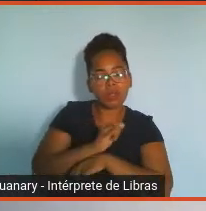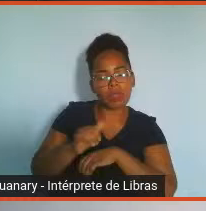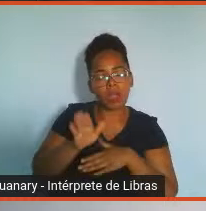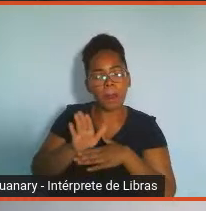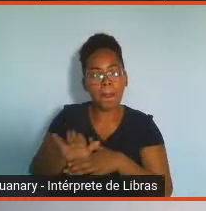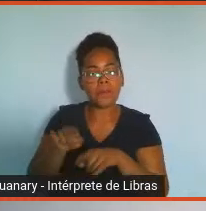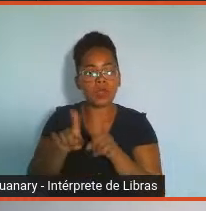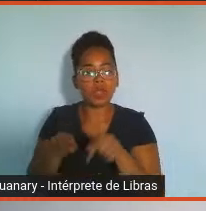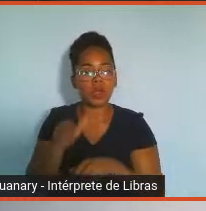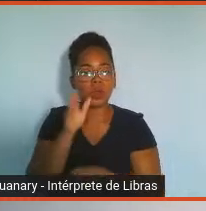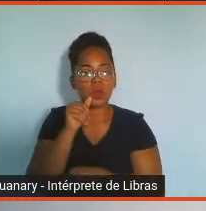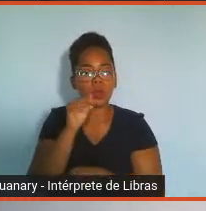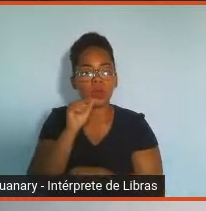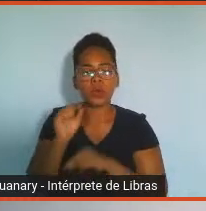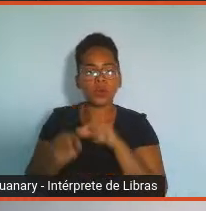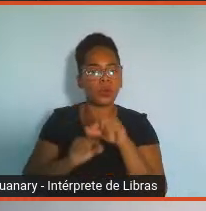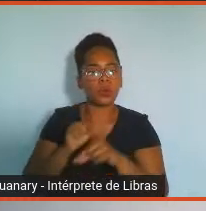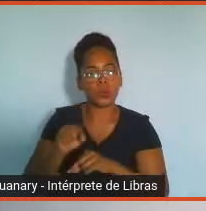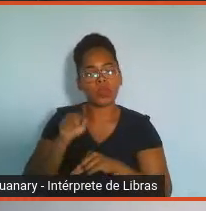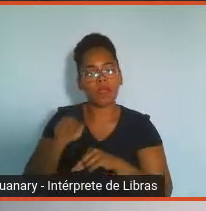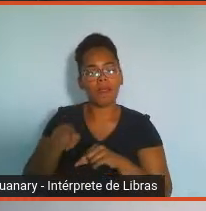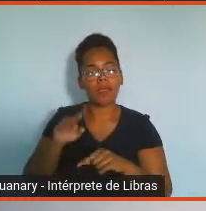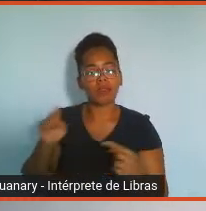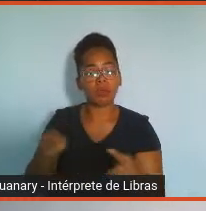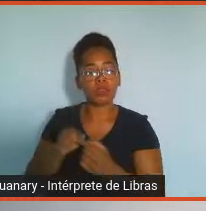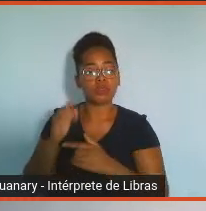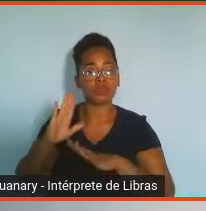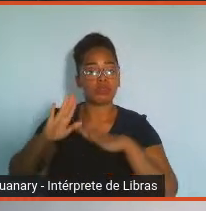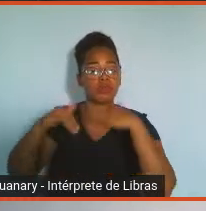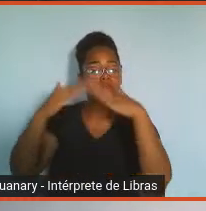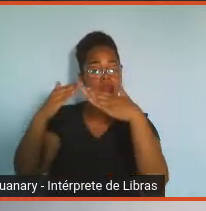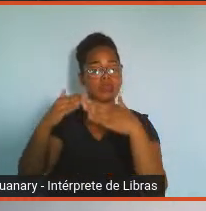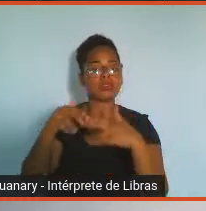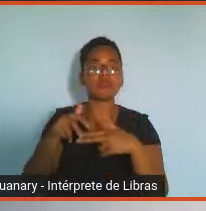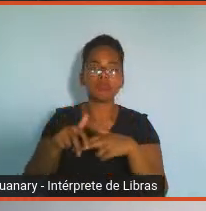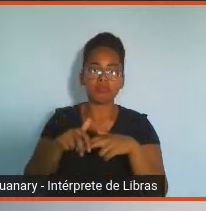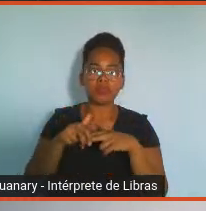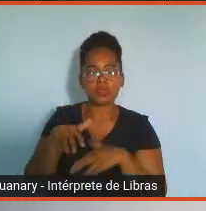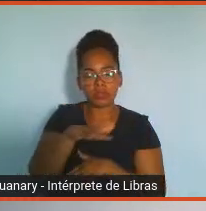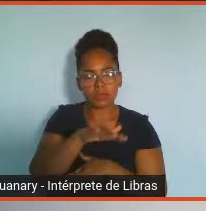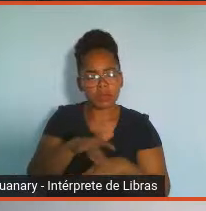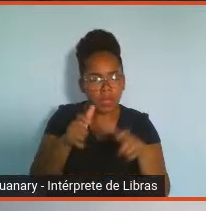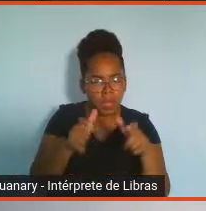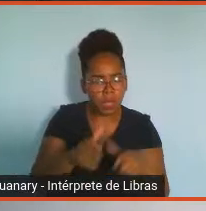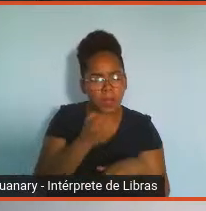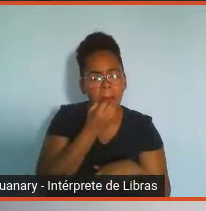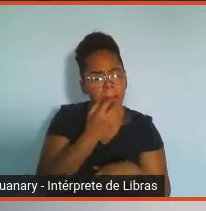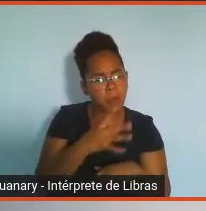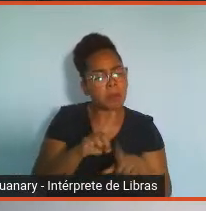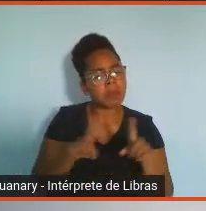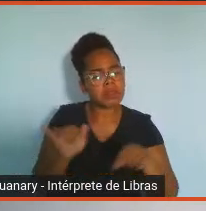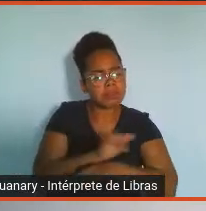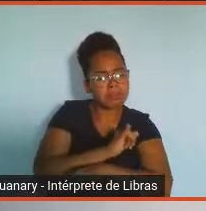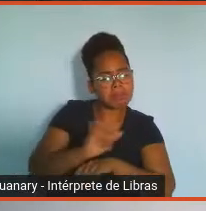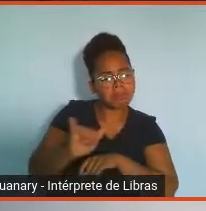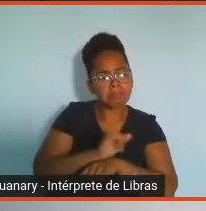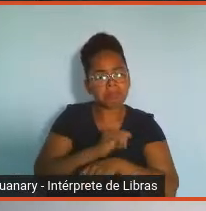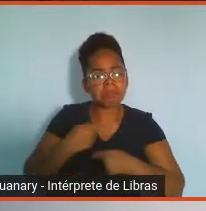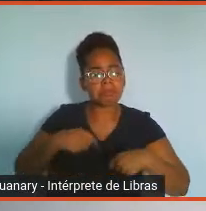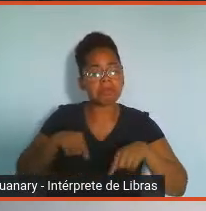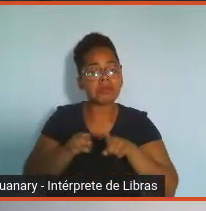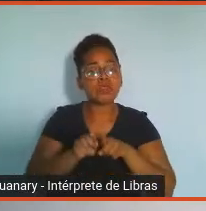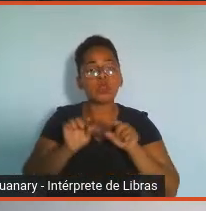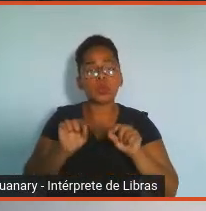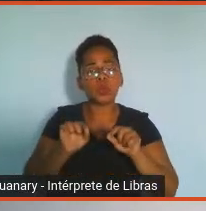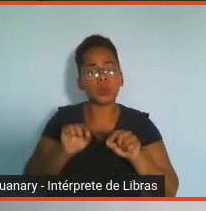Promover melhorias físicas no espaço é um bom começo, mas é preciso contar também com outras estratégias. Priorizar